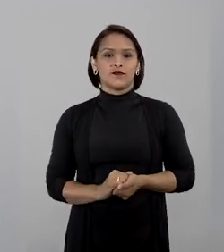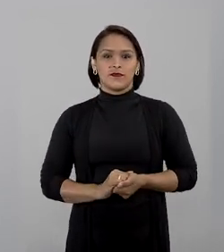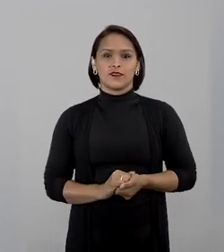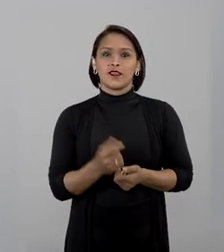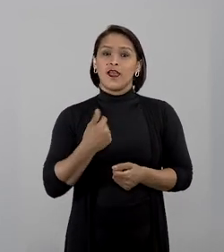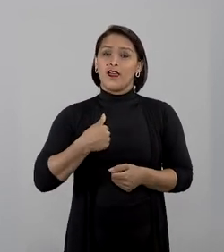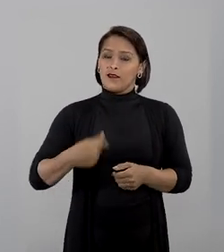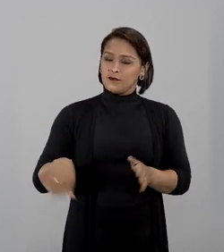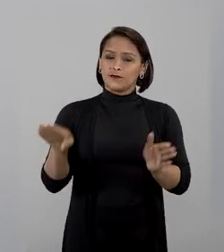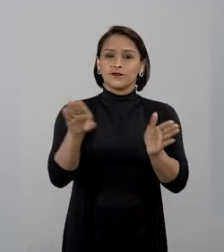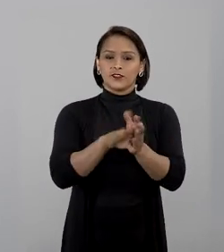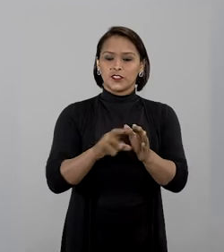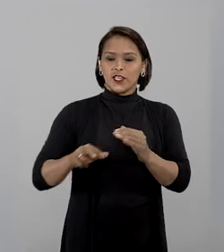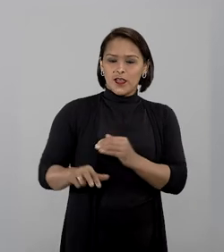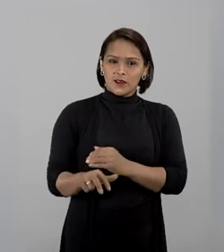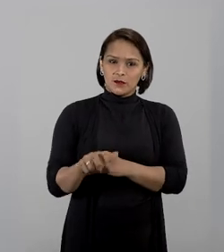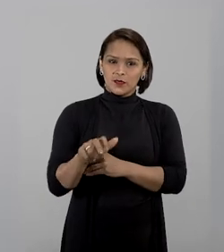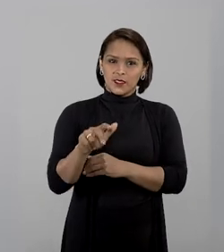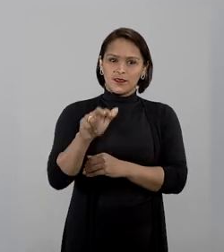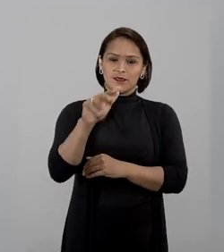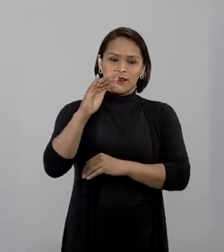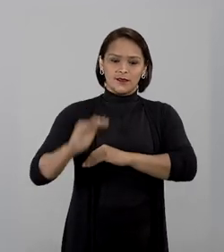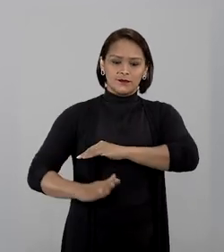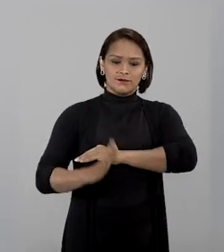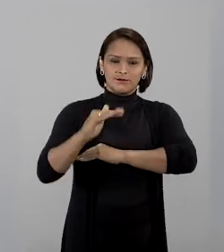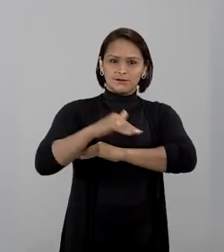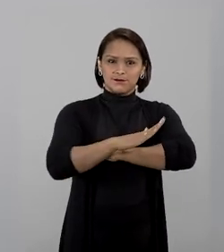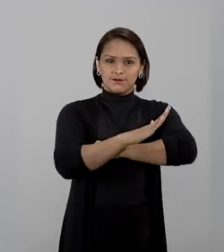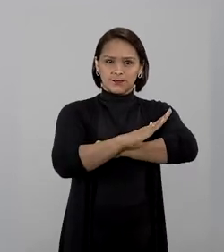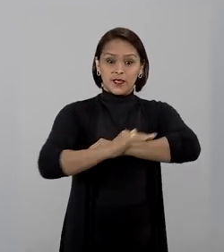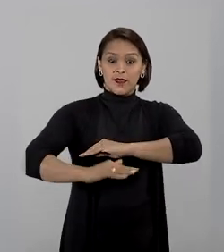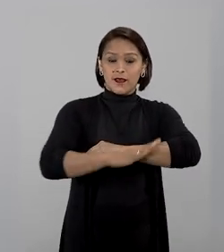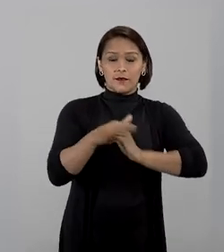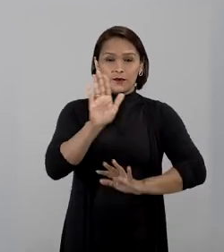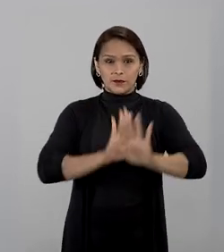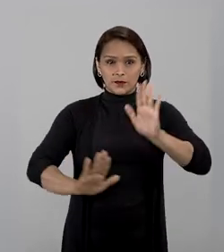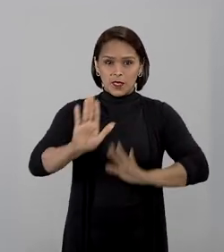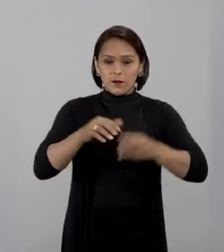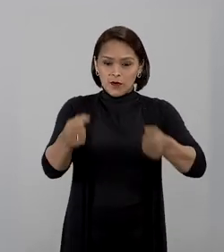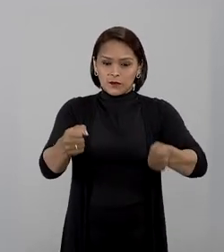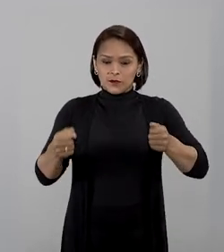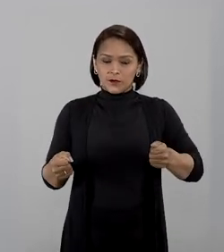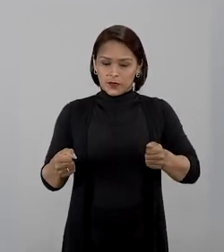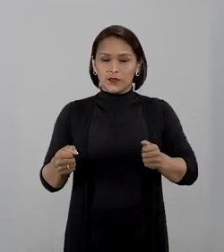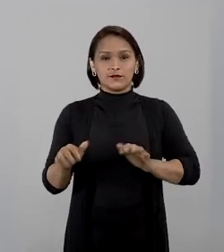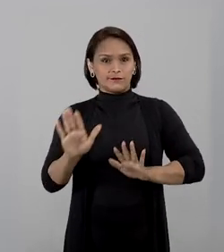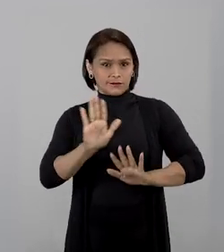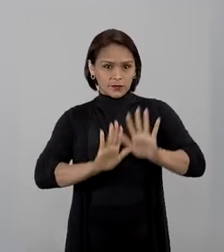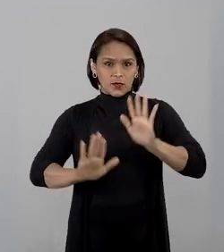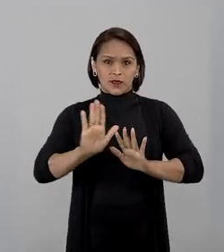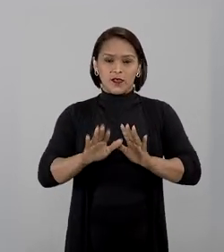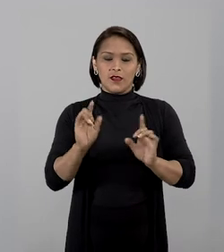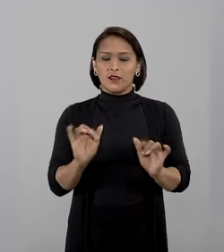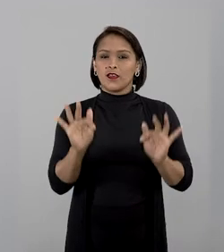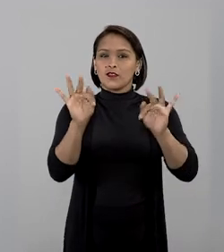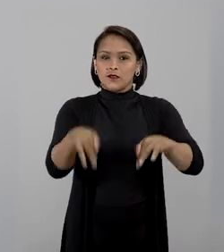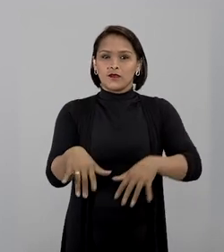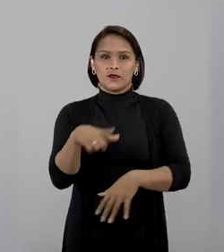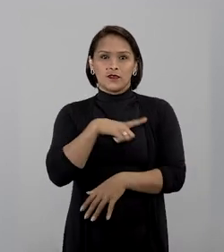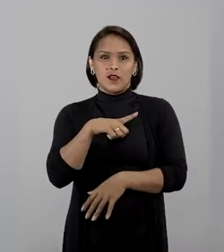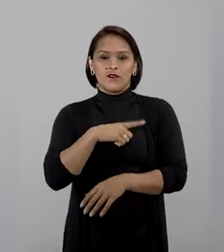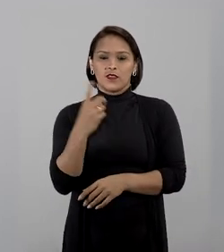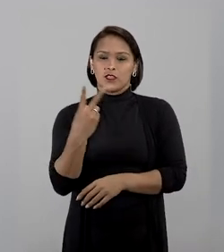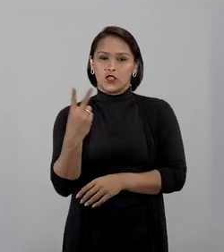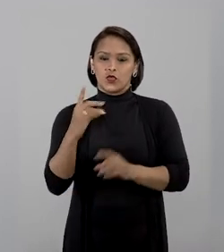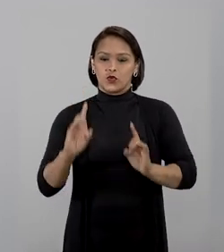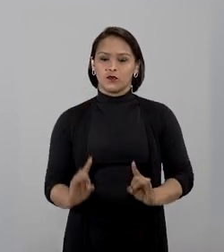Você vai chegar em uma escada e rampa com corrimão. Cuidado com a inclinação da rampa. No final, haverá